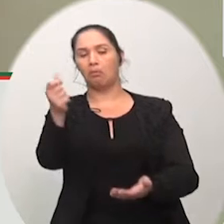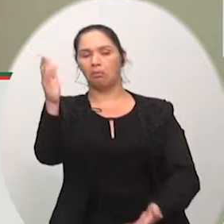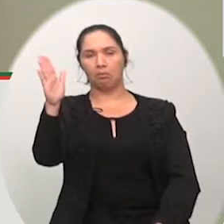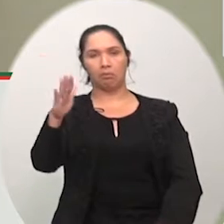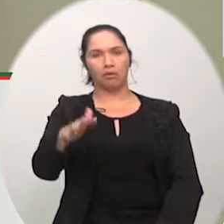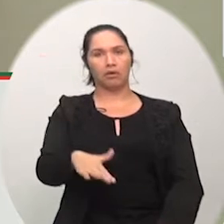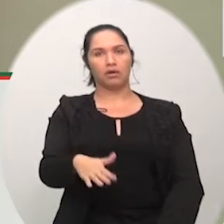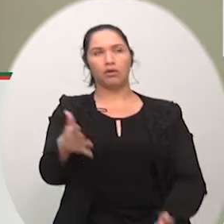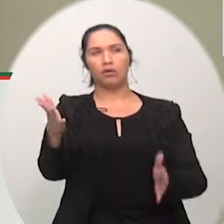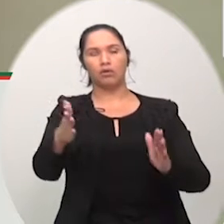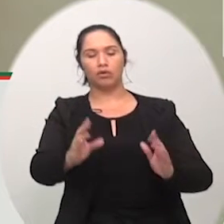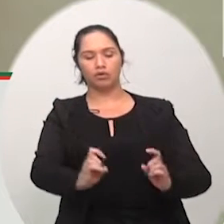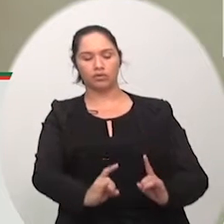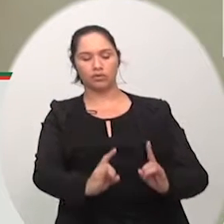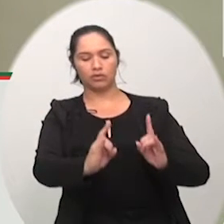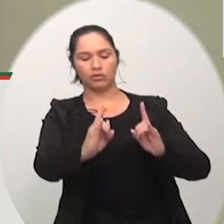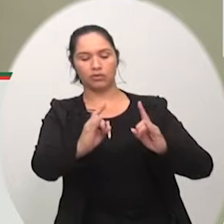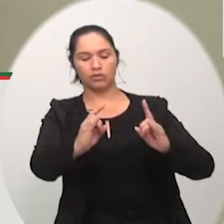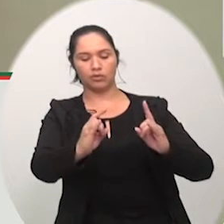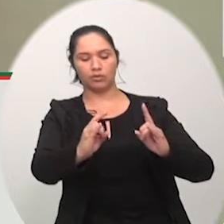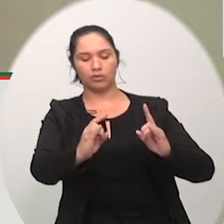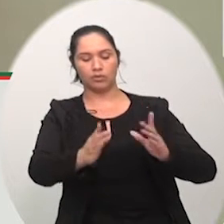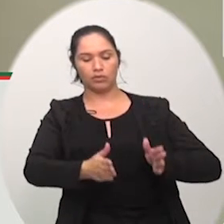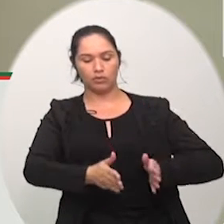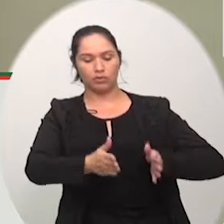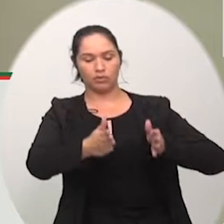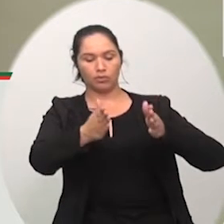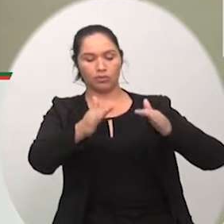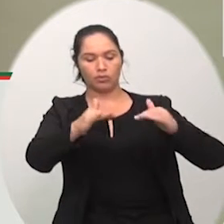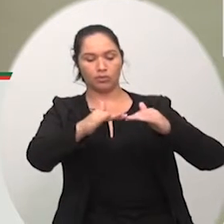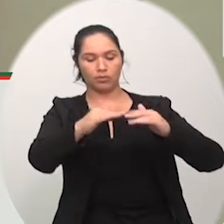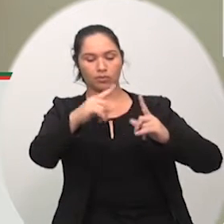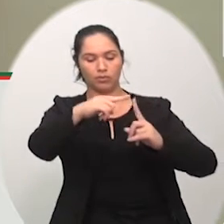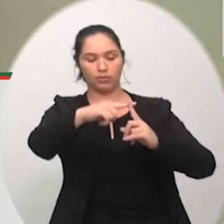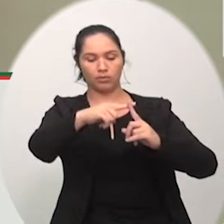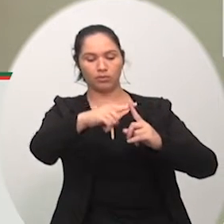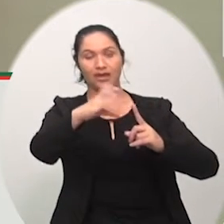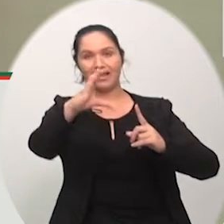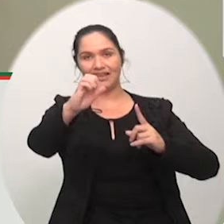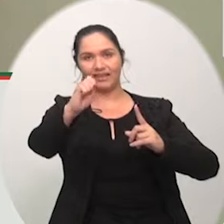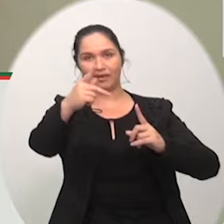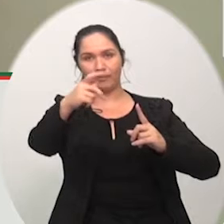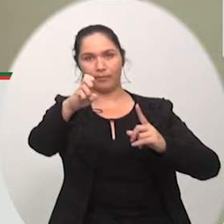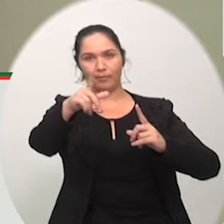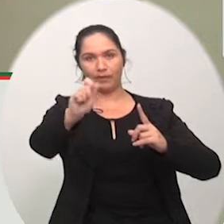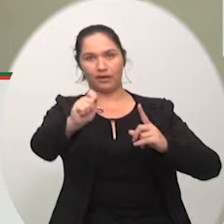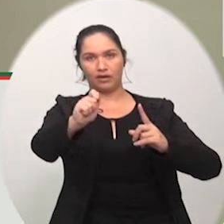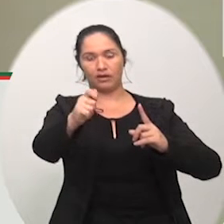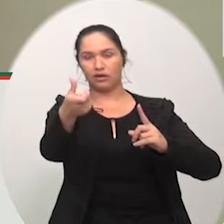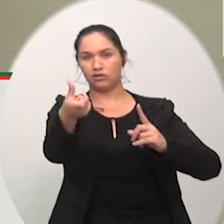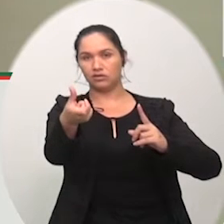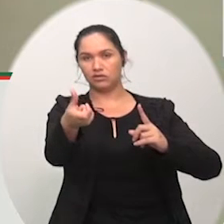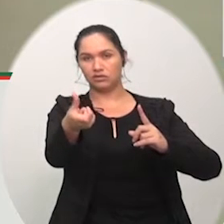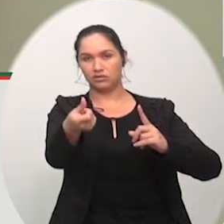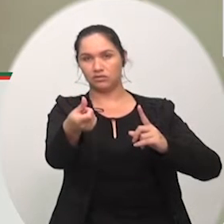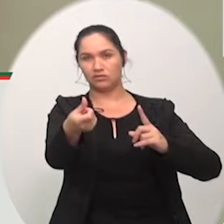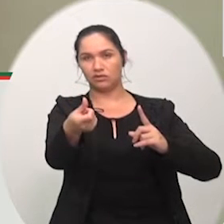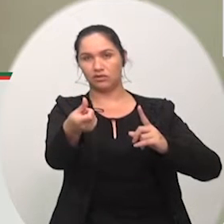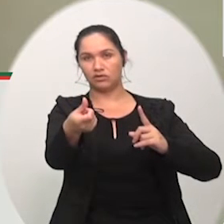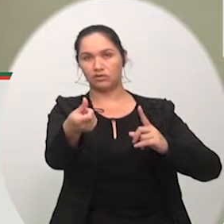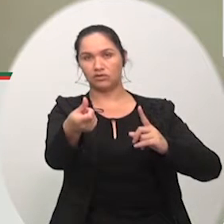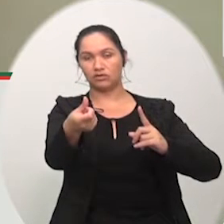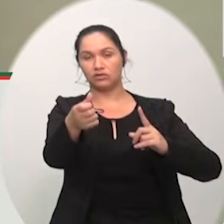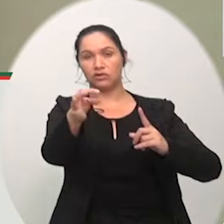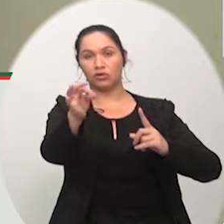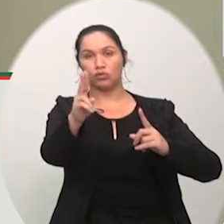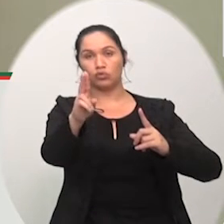capela com seis túmulos se paga cem reais de aluguel por ano então quero passar para vocês que